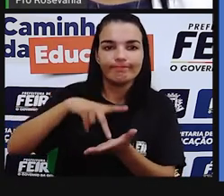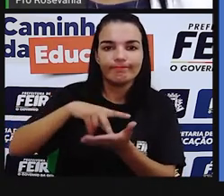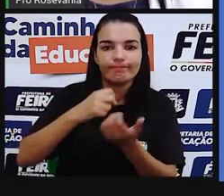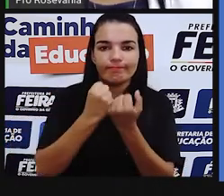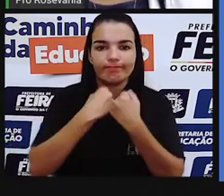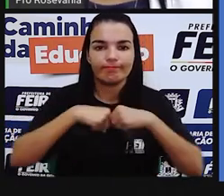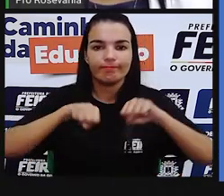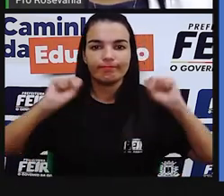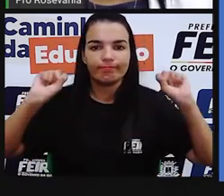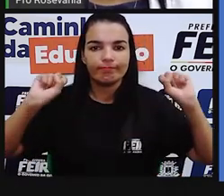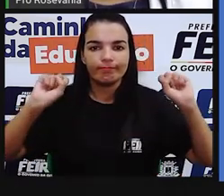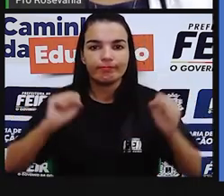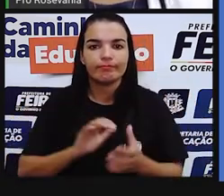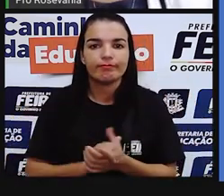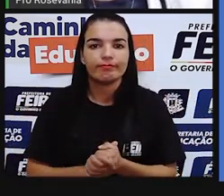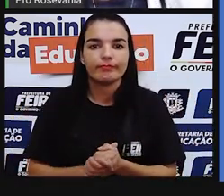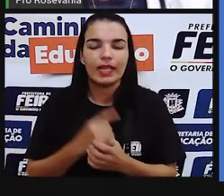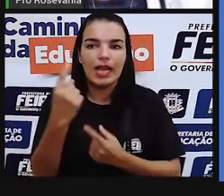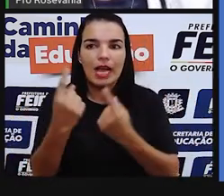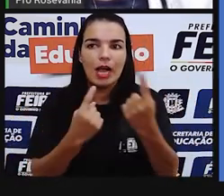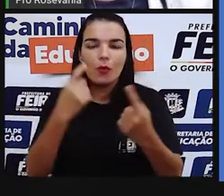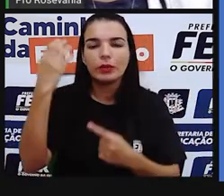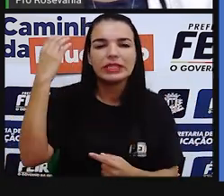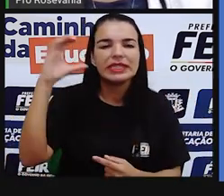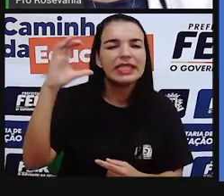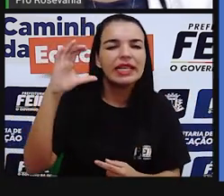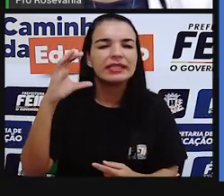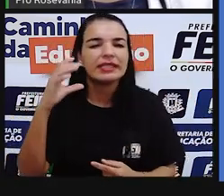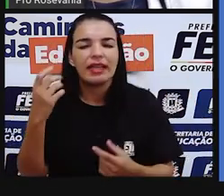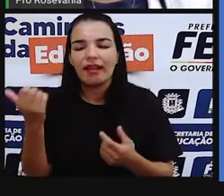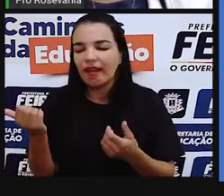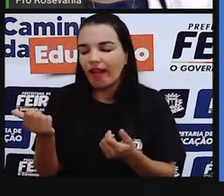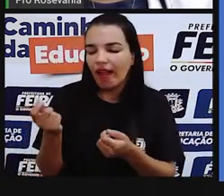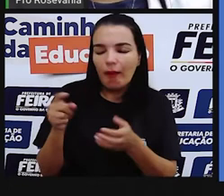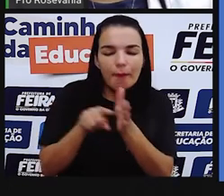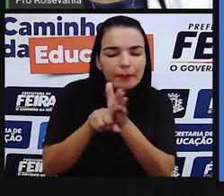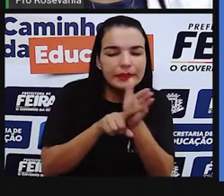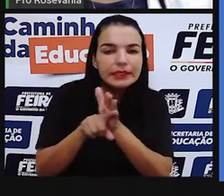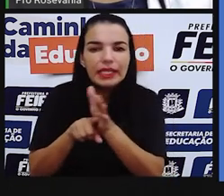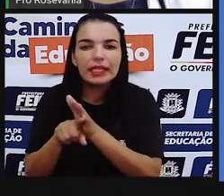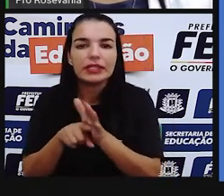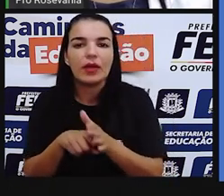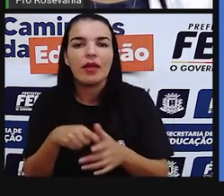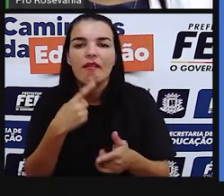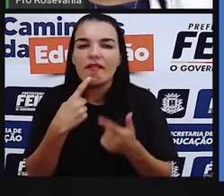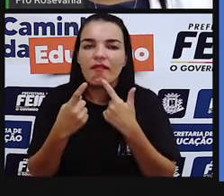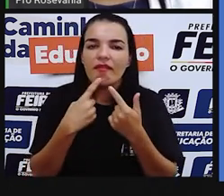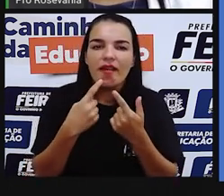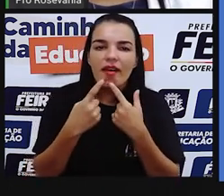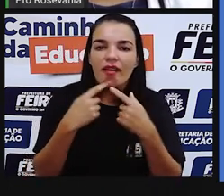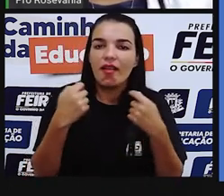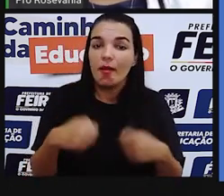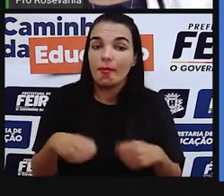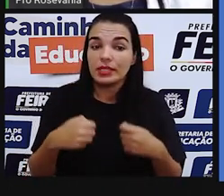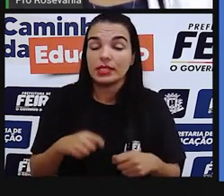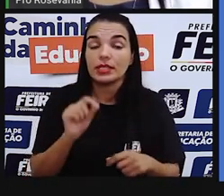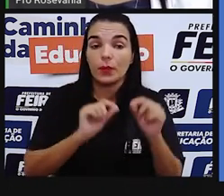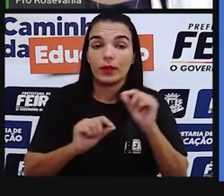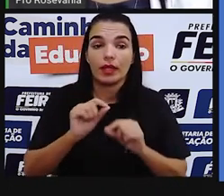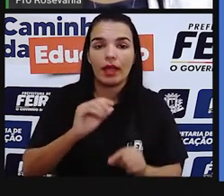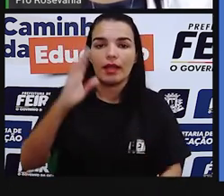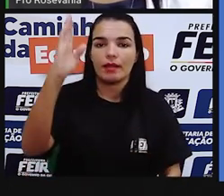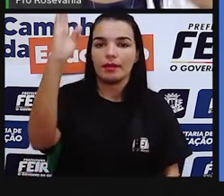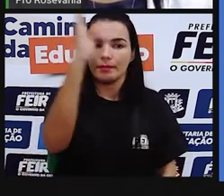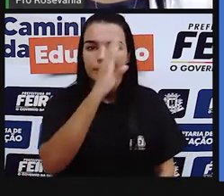alguns cientistas, deles, é, né? Contexto, e usa a troca, e essa palavra, como a nação brasileira, não é